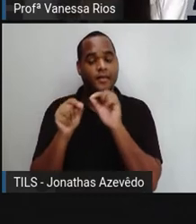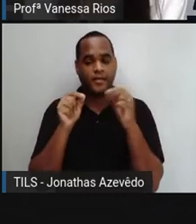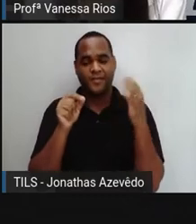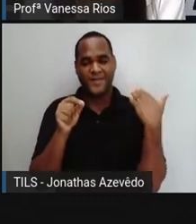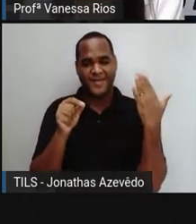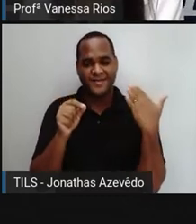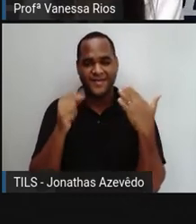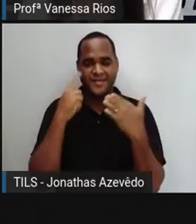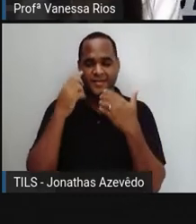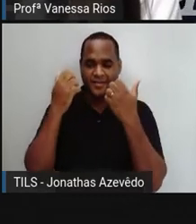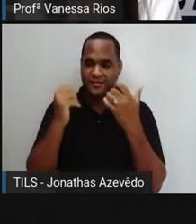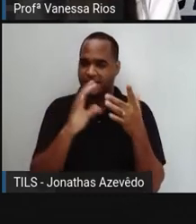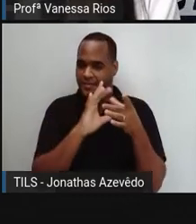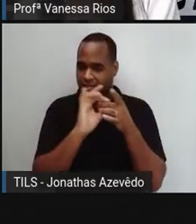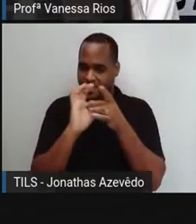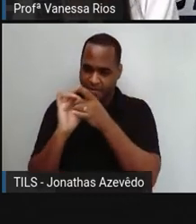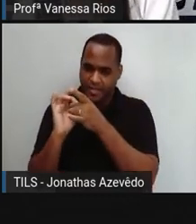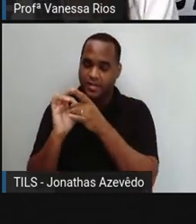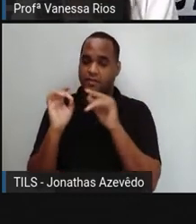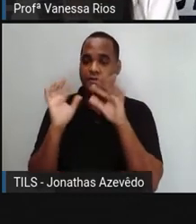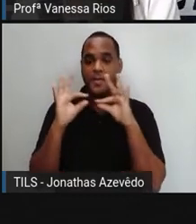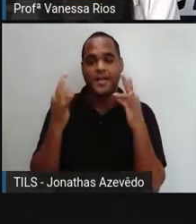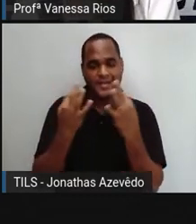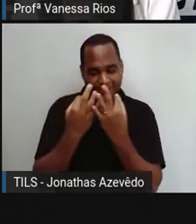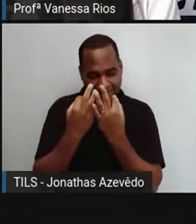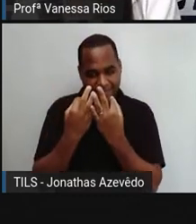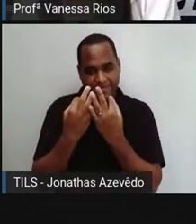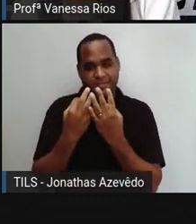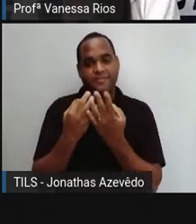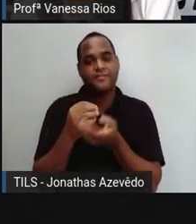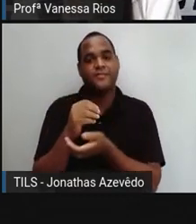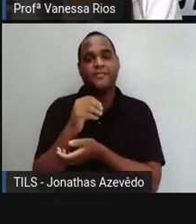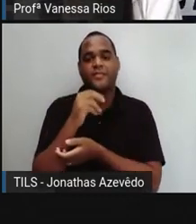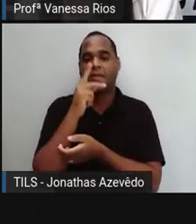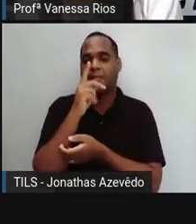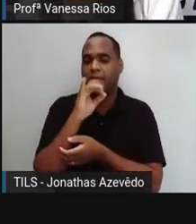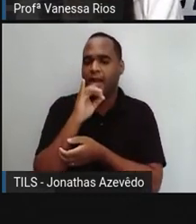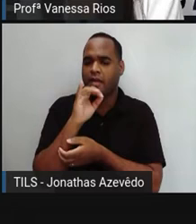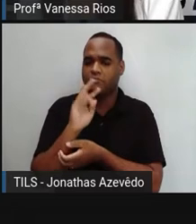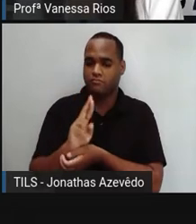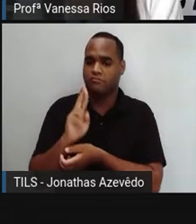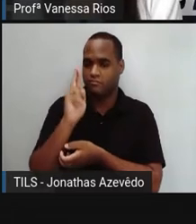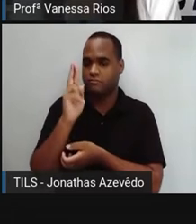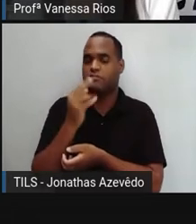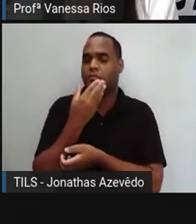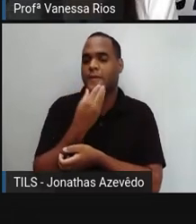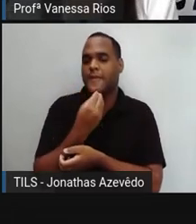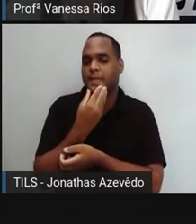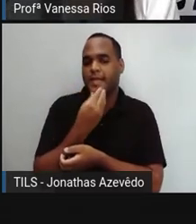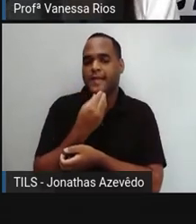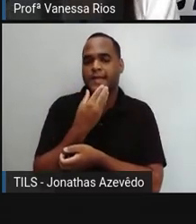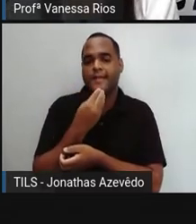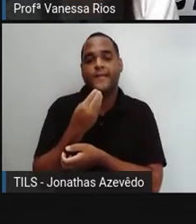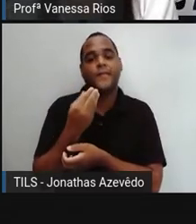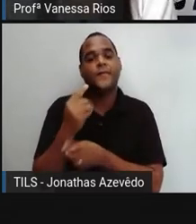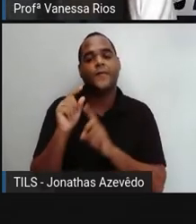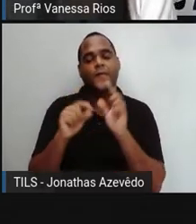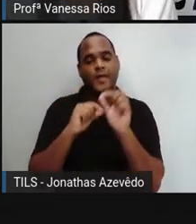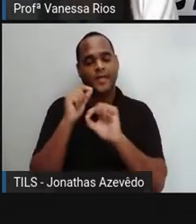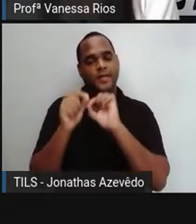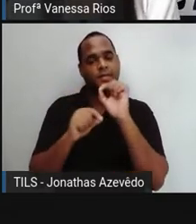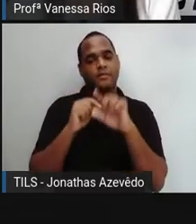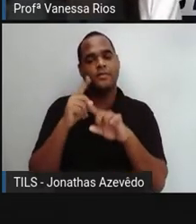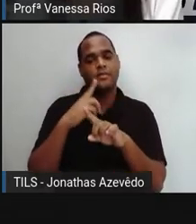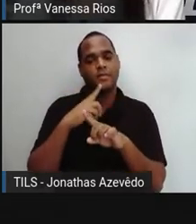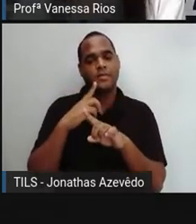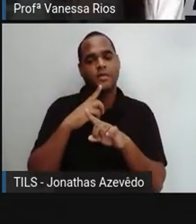fotografias se relacionam às famílias. A presença masculina aí sempre tendo aí com